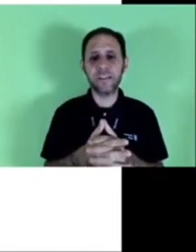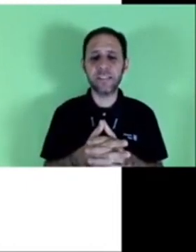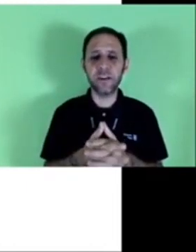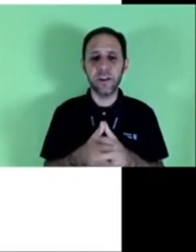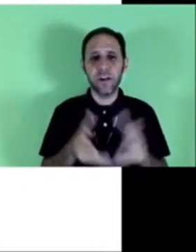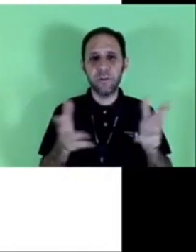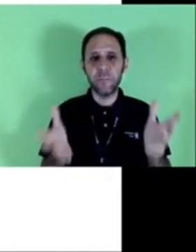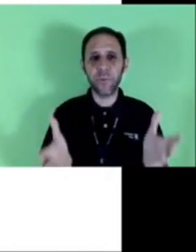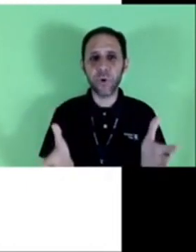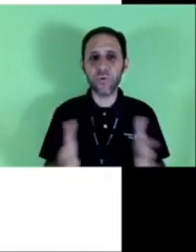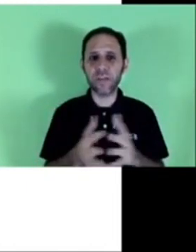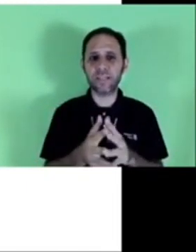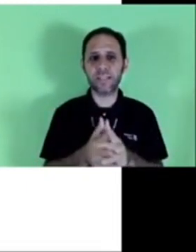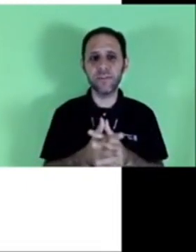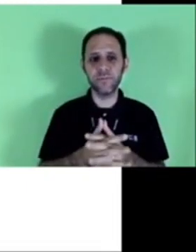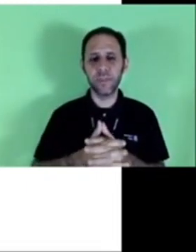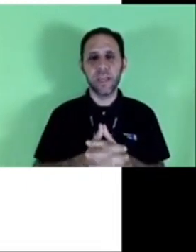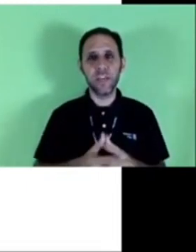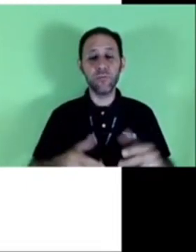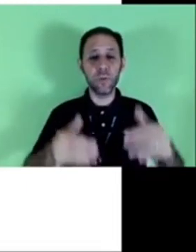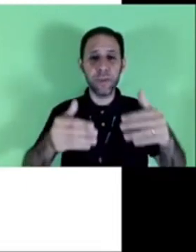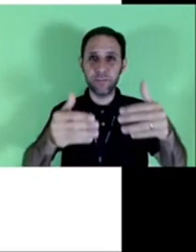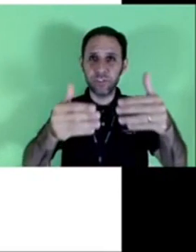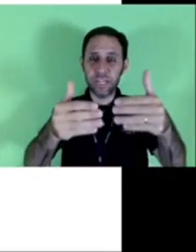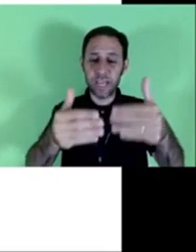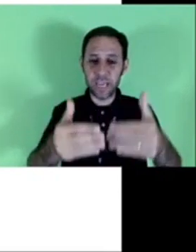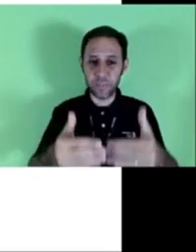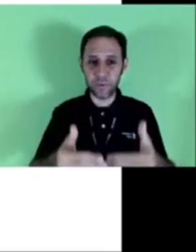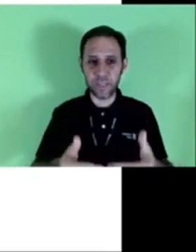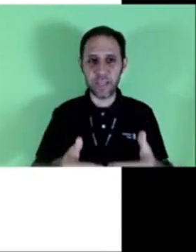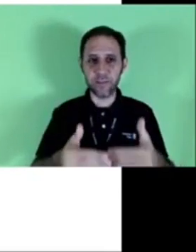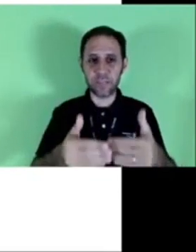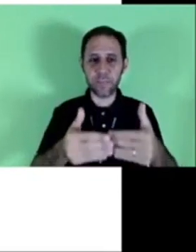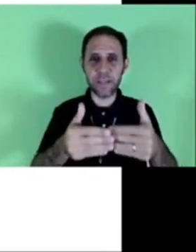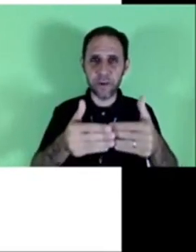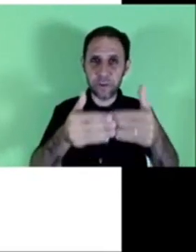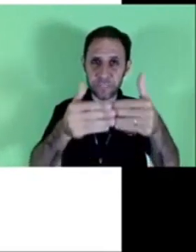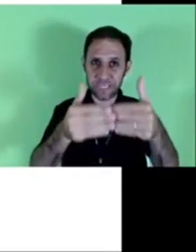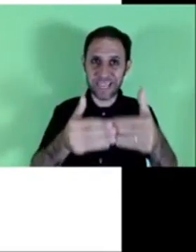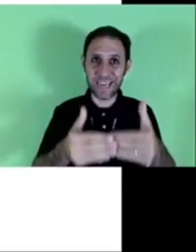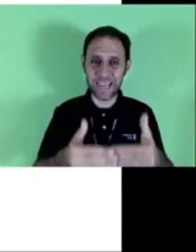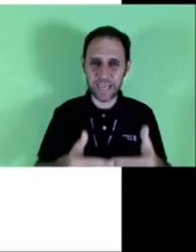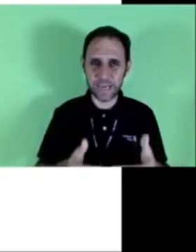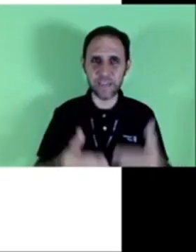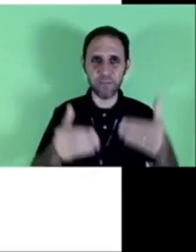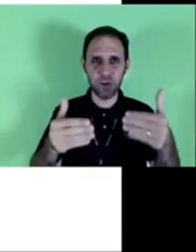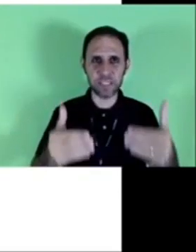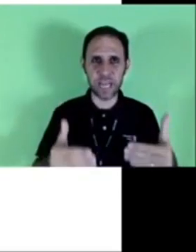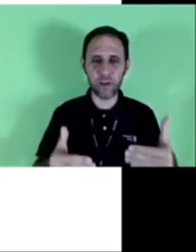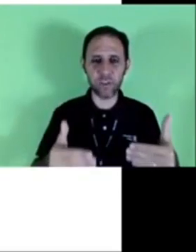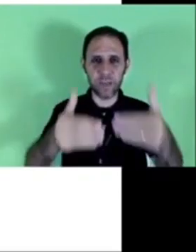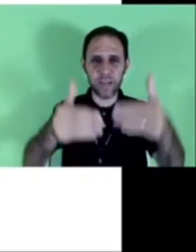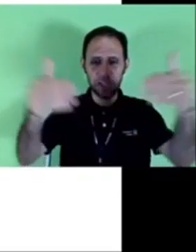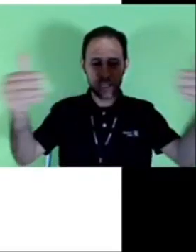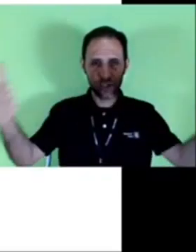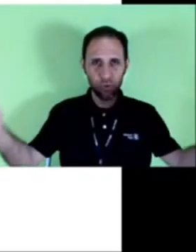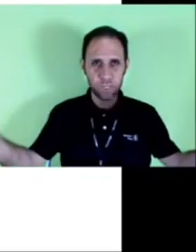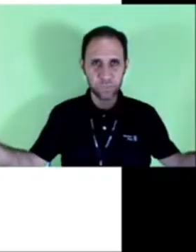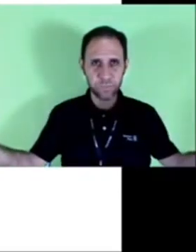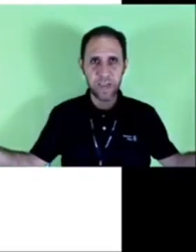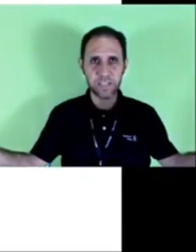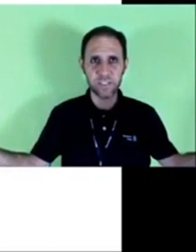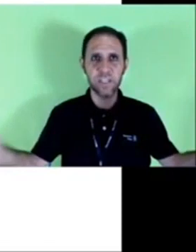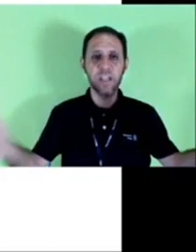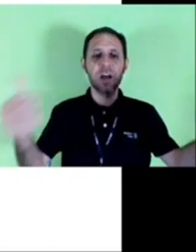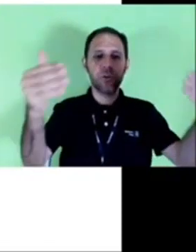fazer uma procuração e no momento de ler, porque daí o tabelião precisa ler em voz alta para as